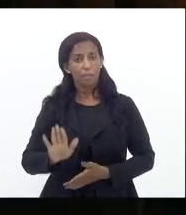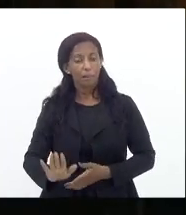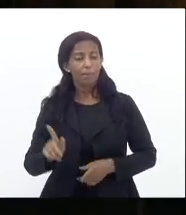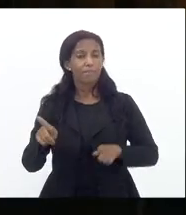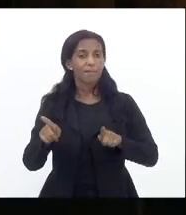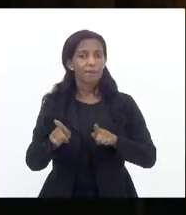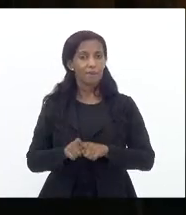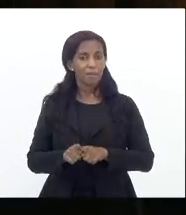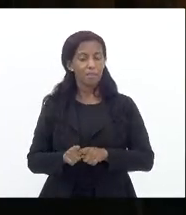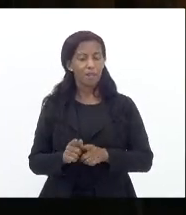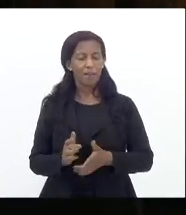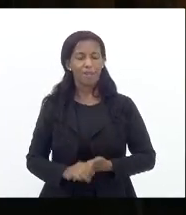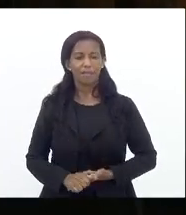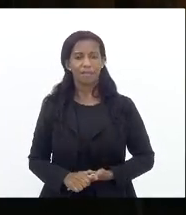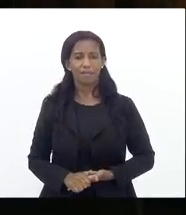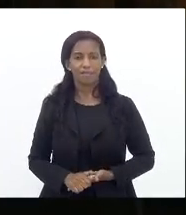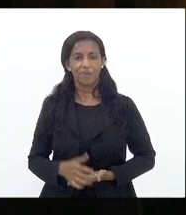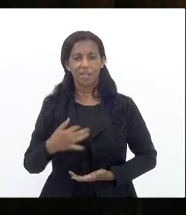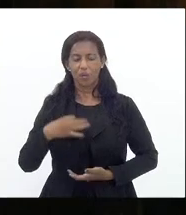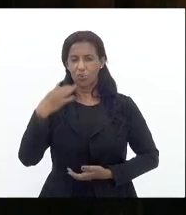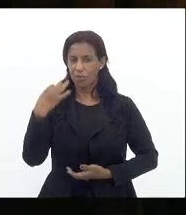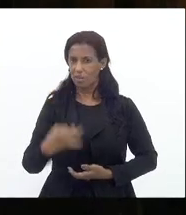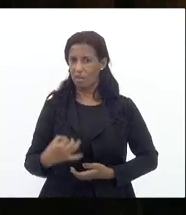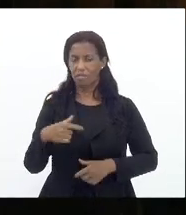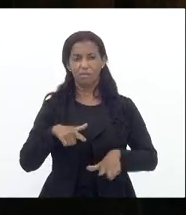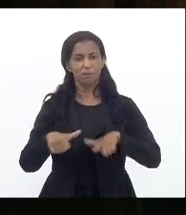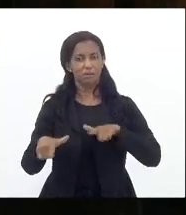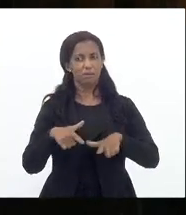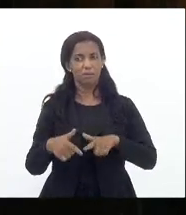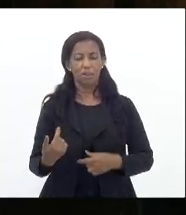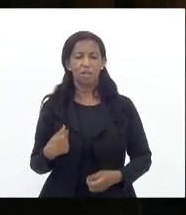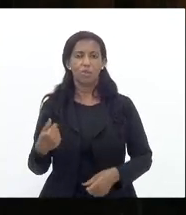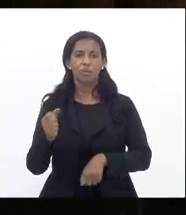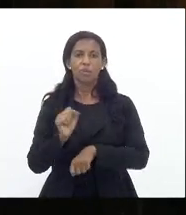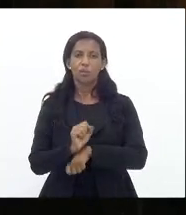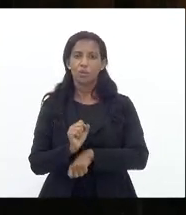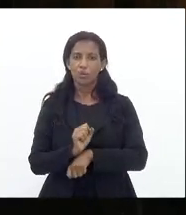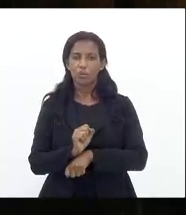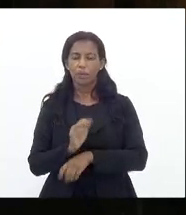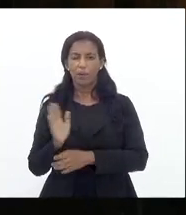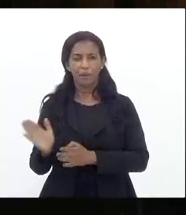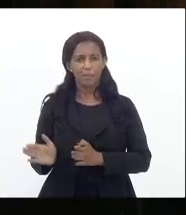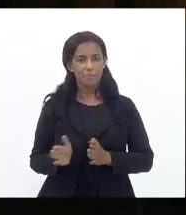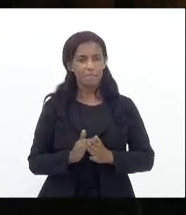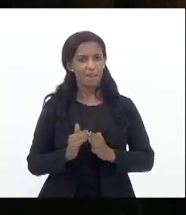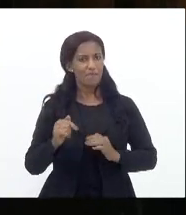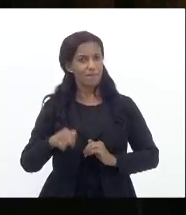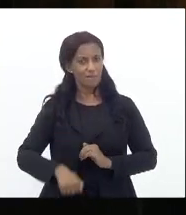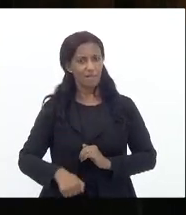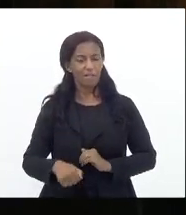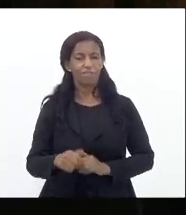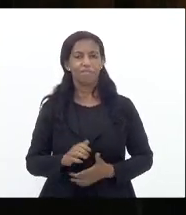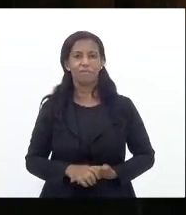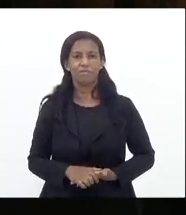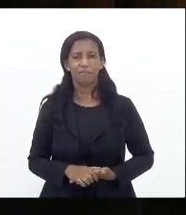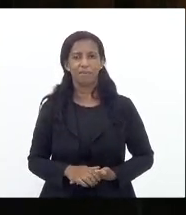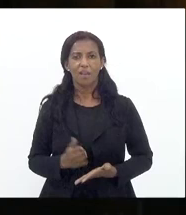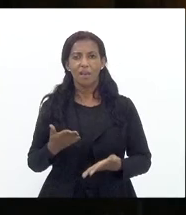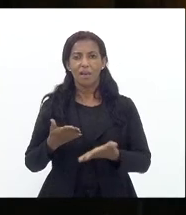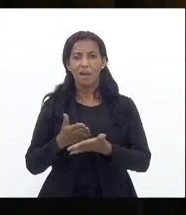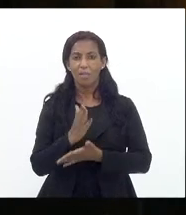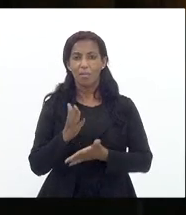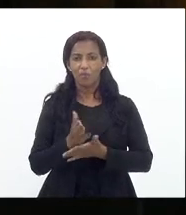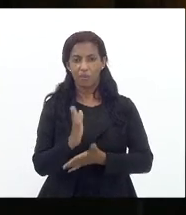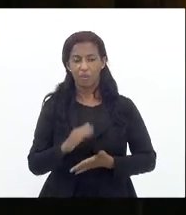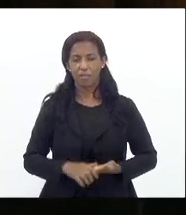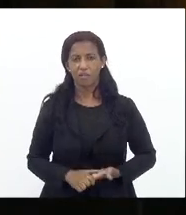nunca eu estou certa da minha luta e eu espero em breve ver esta casa aprovando e